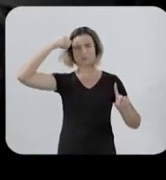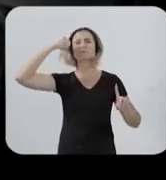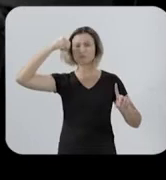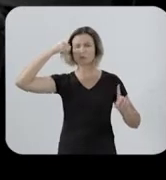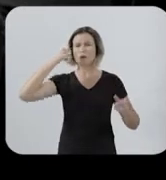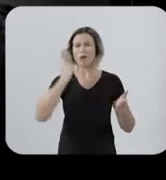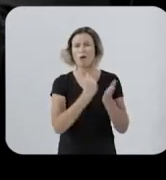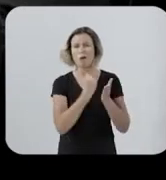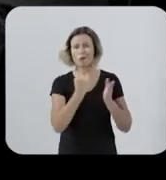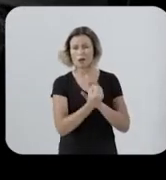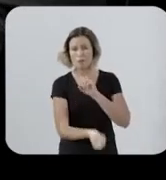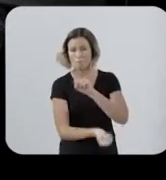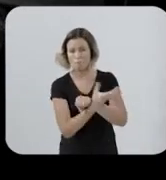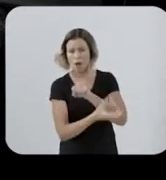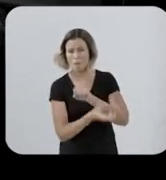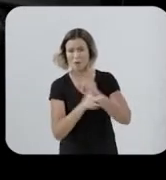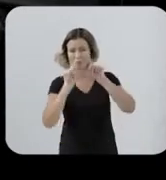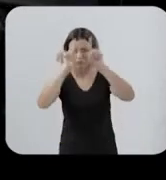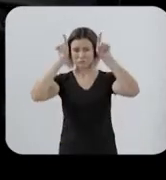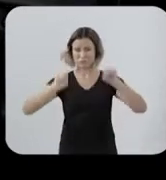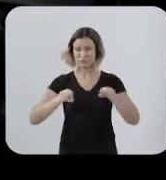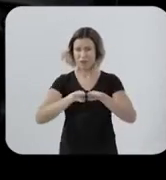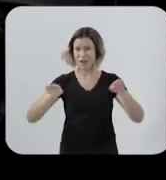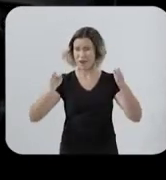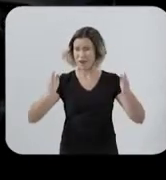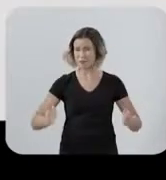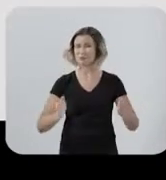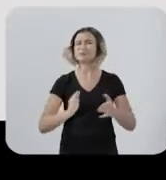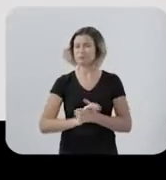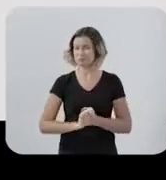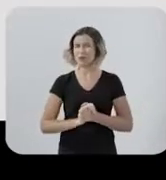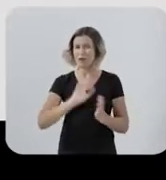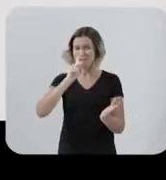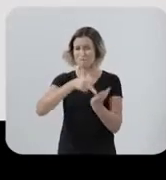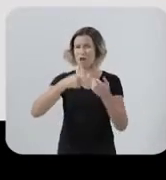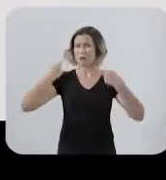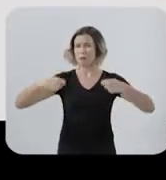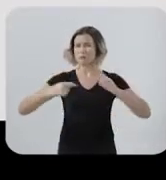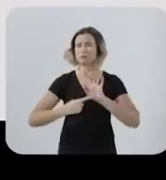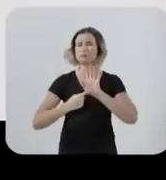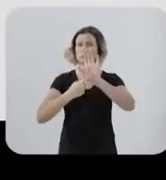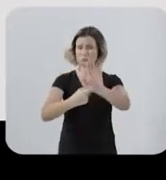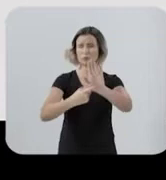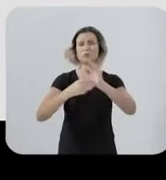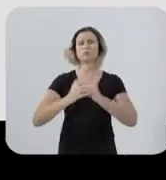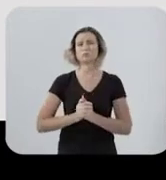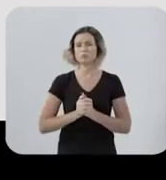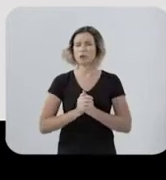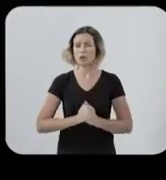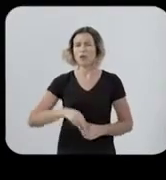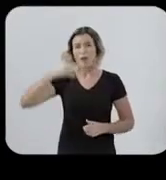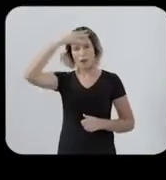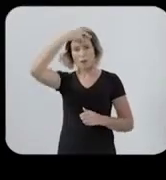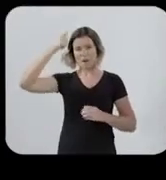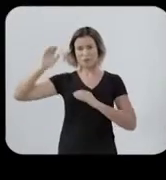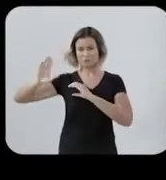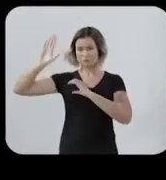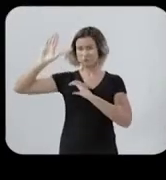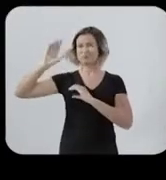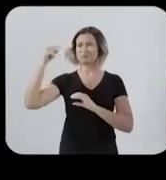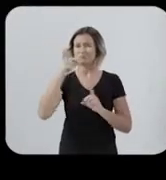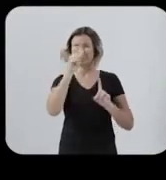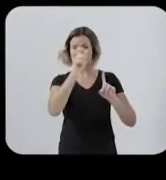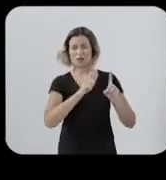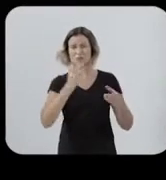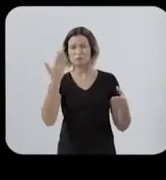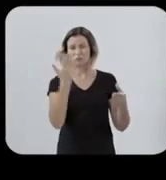Por contratação de funcionários fantasmas no gabinete Uma verdade que precisa ser revelada A candidata Marília